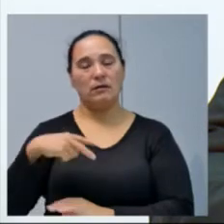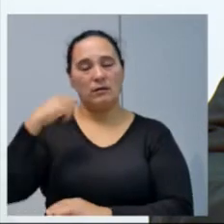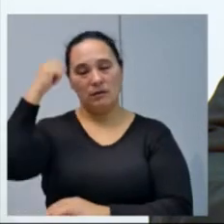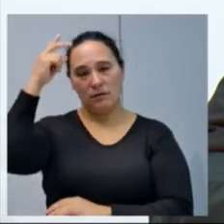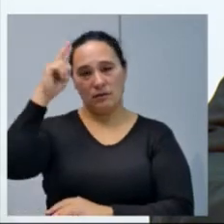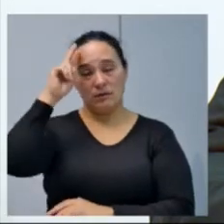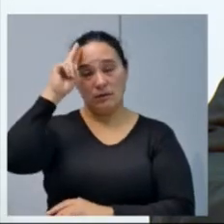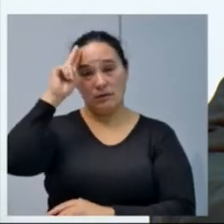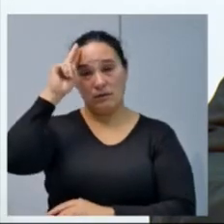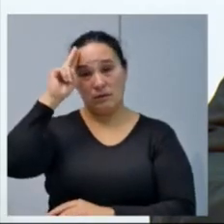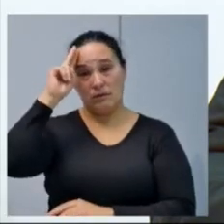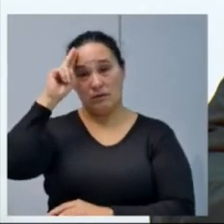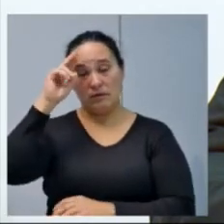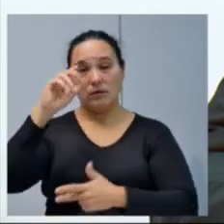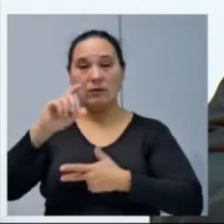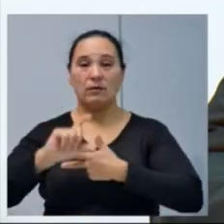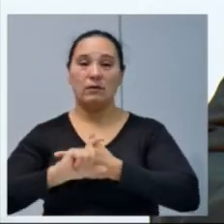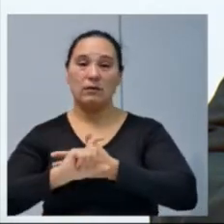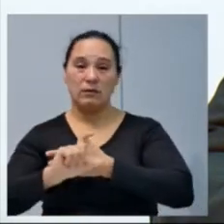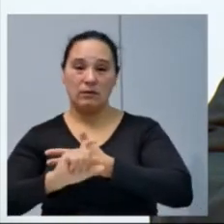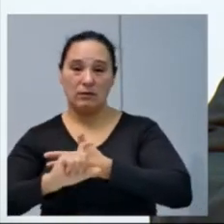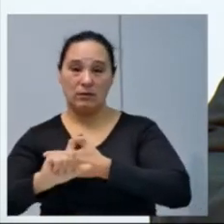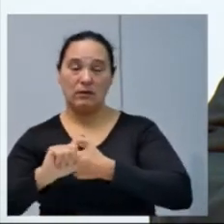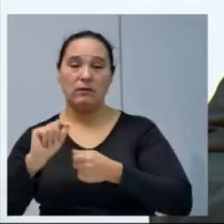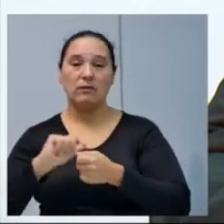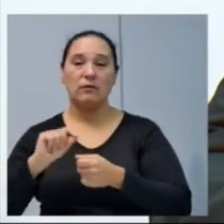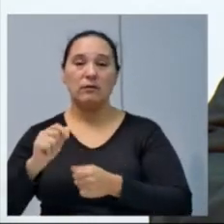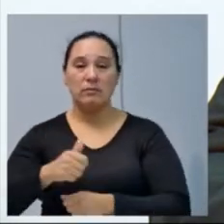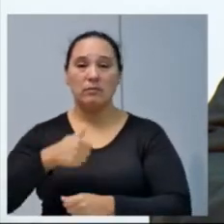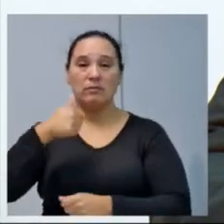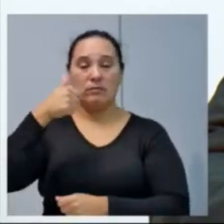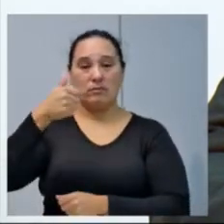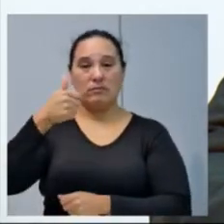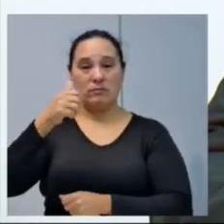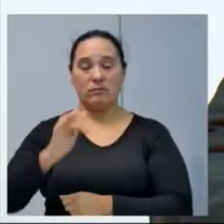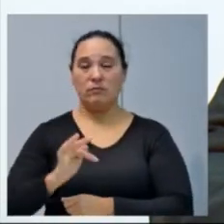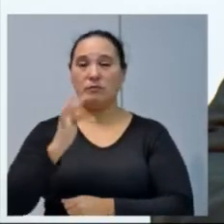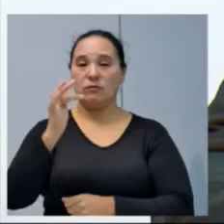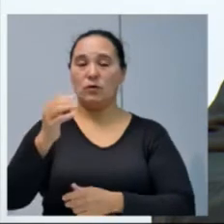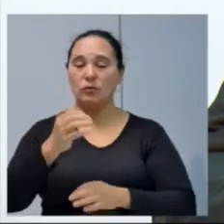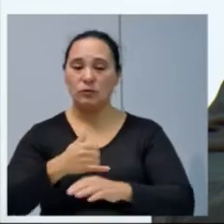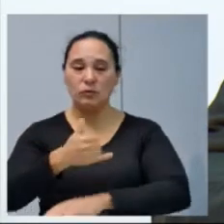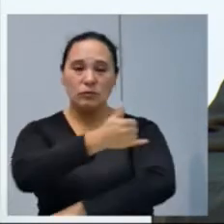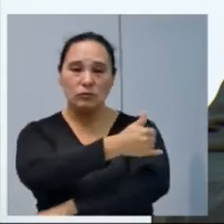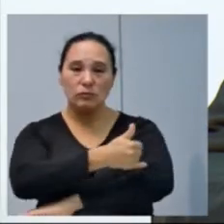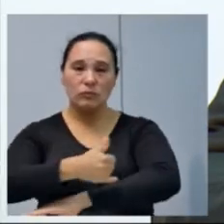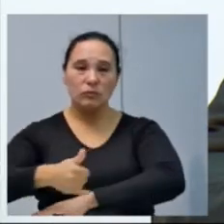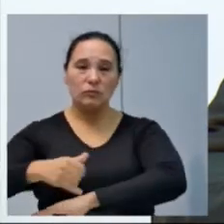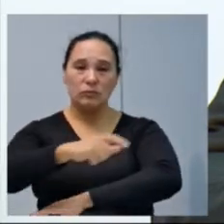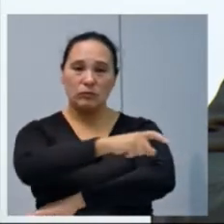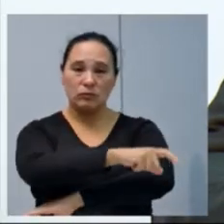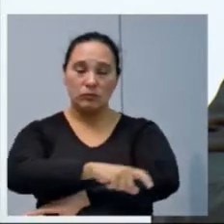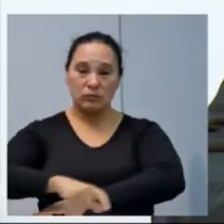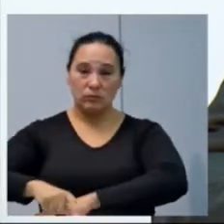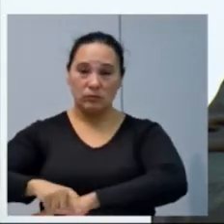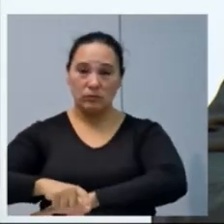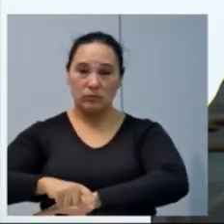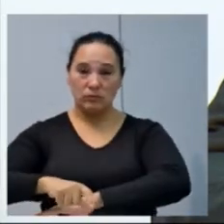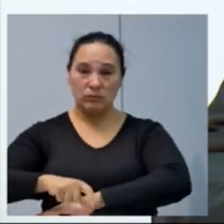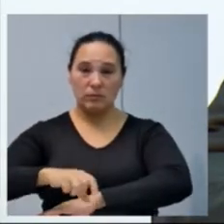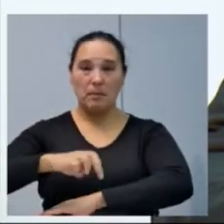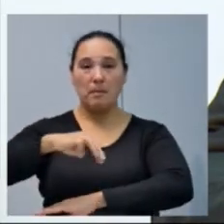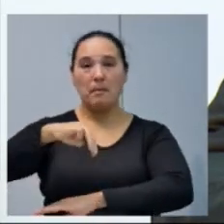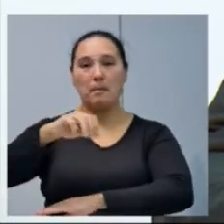Moreira, para que o Poder Executivo efetue melhorias em futura pavimentação asfáltica na rua Madre Teresa de